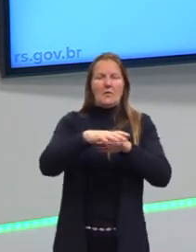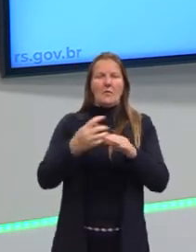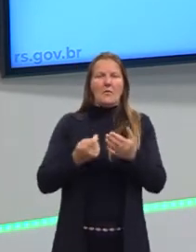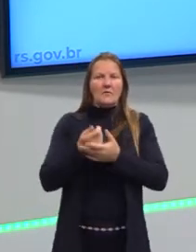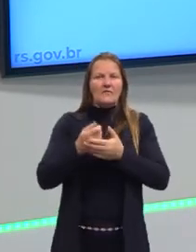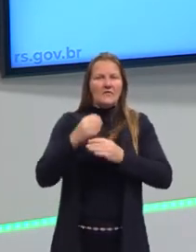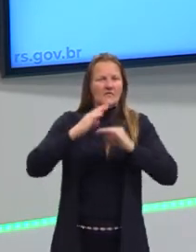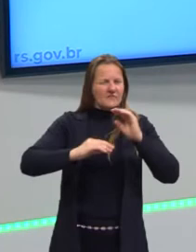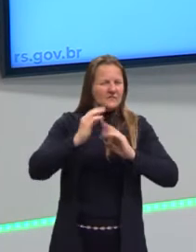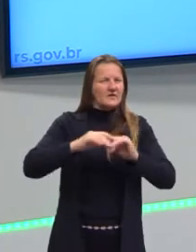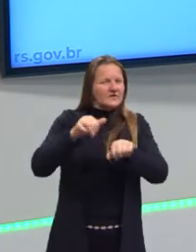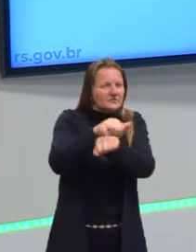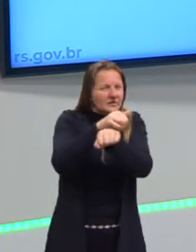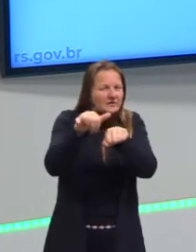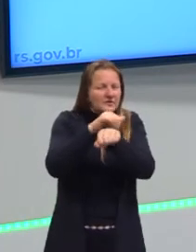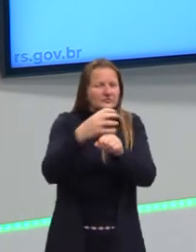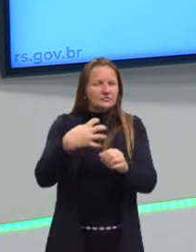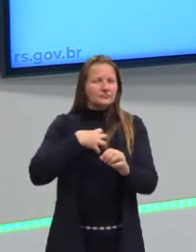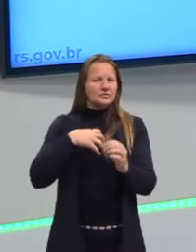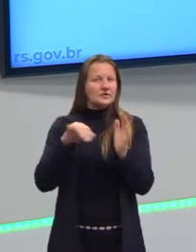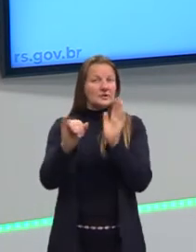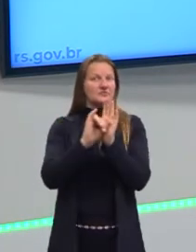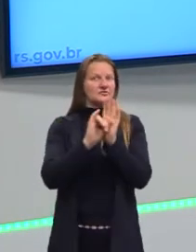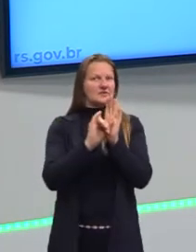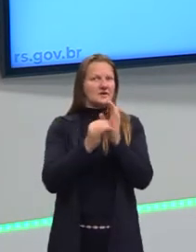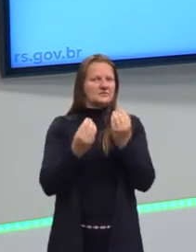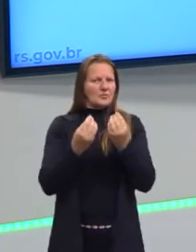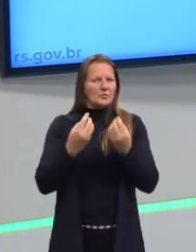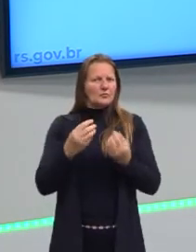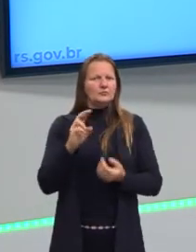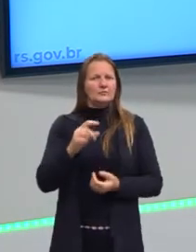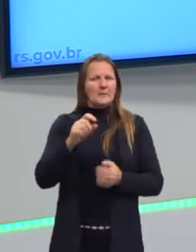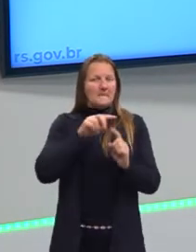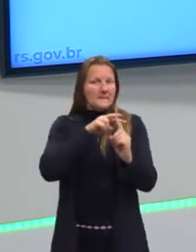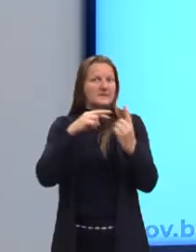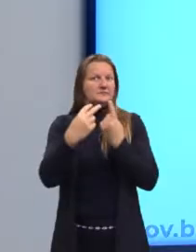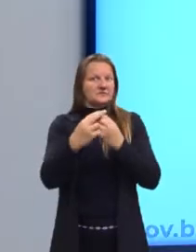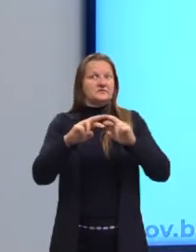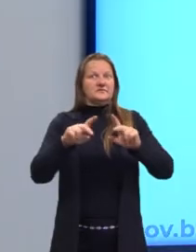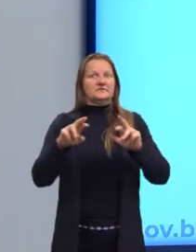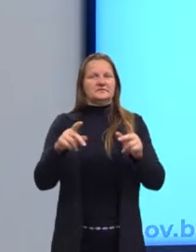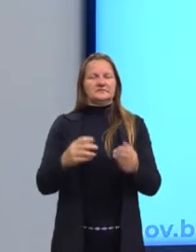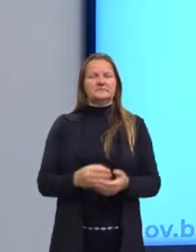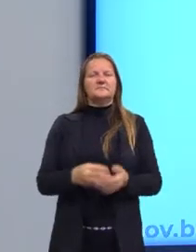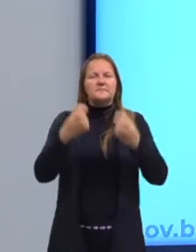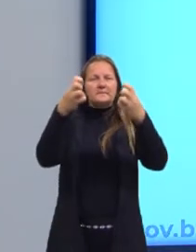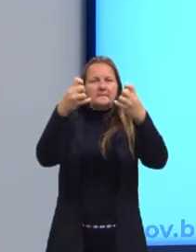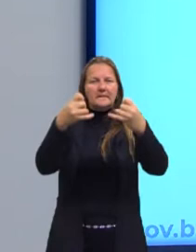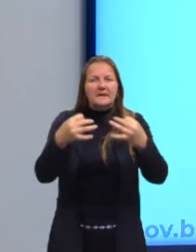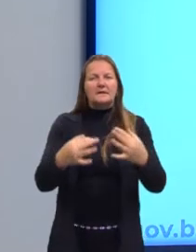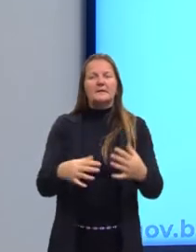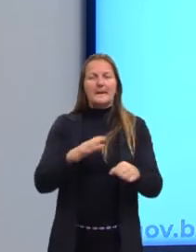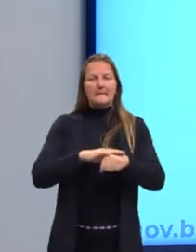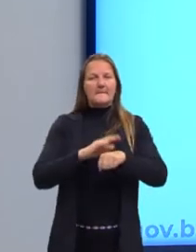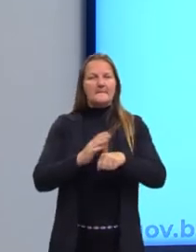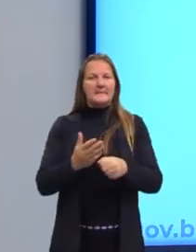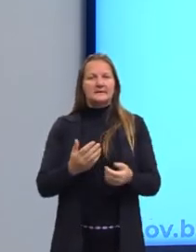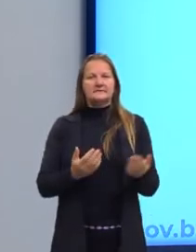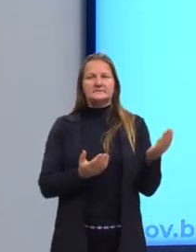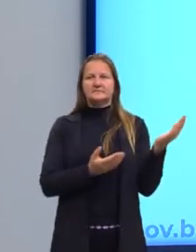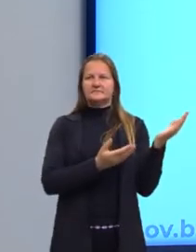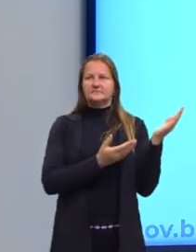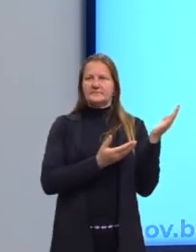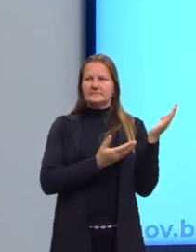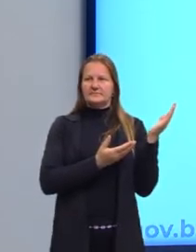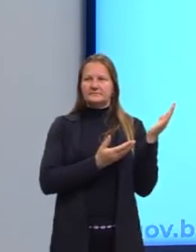vai agir como nós nos identificamos e entendemos o consumo nessa perspectiva, né? Então, olha só, por isso é o consumo, ele é construído